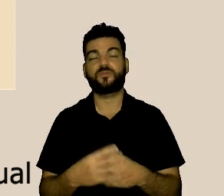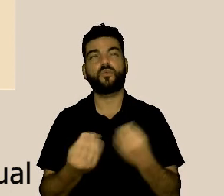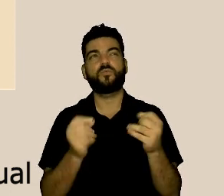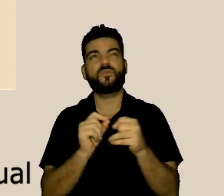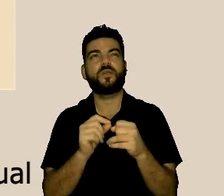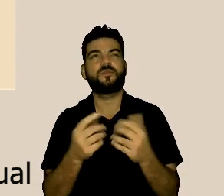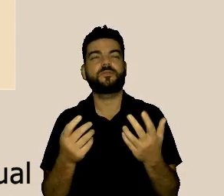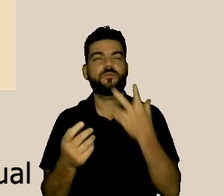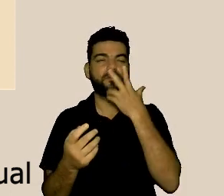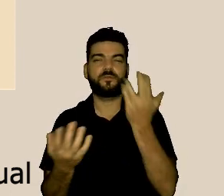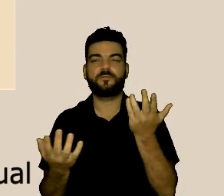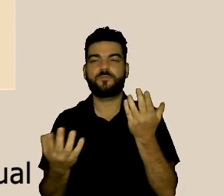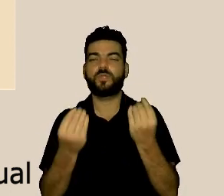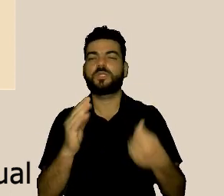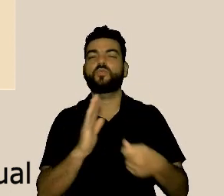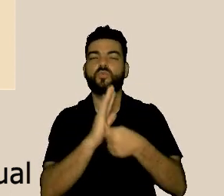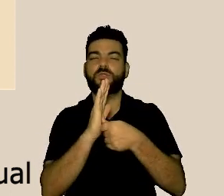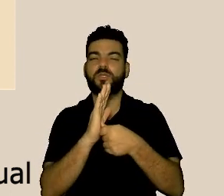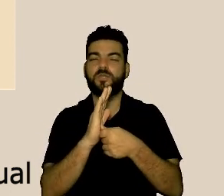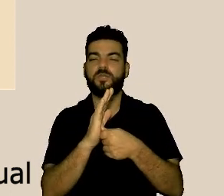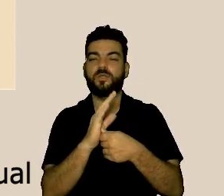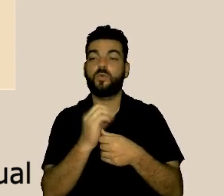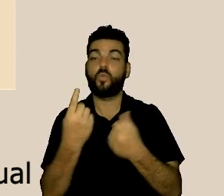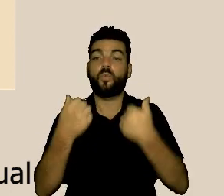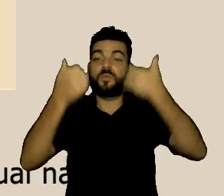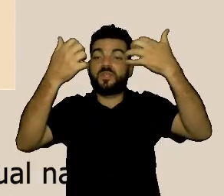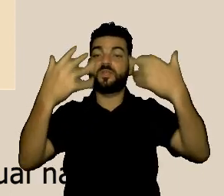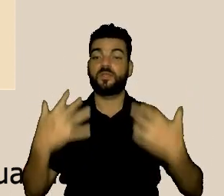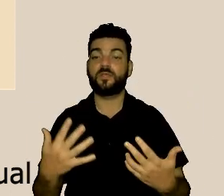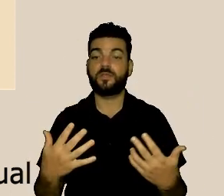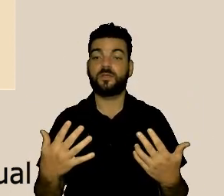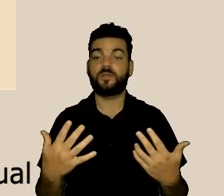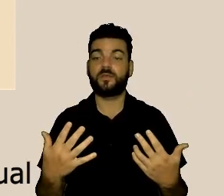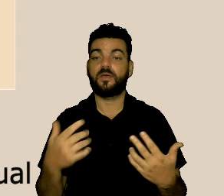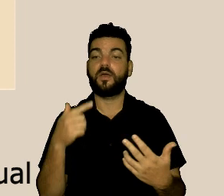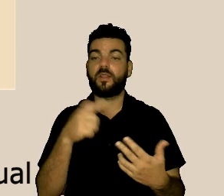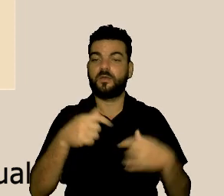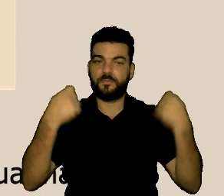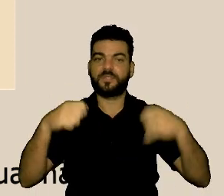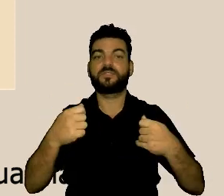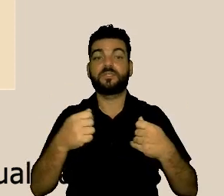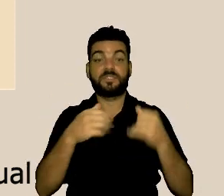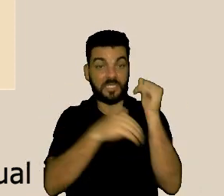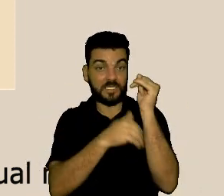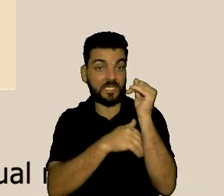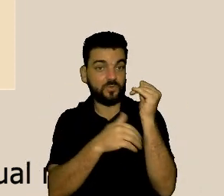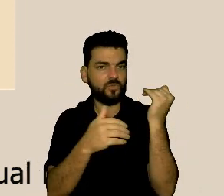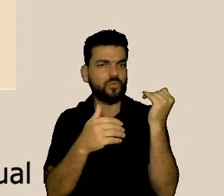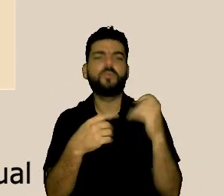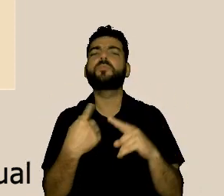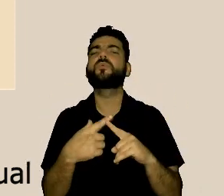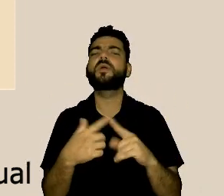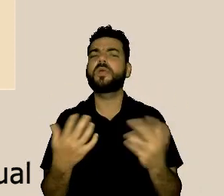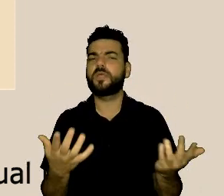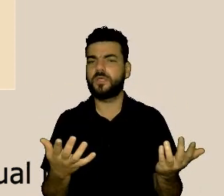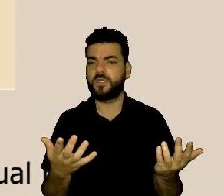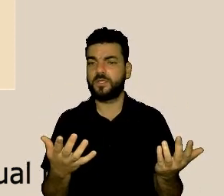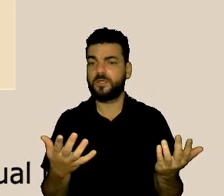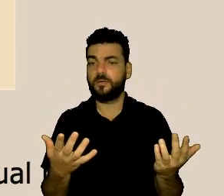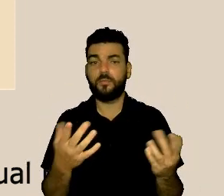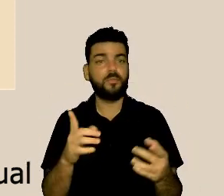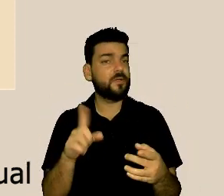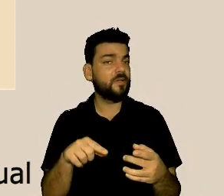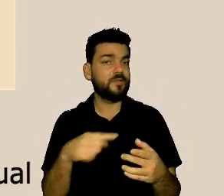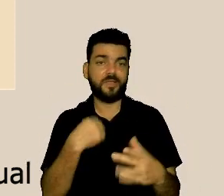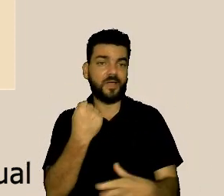minha denúncia ou meu relato ele precisa ser anônimo por que ele precisa ser anônimo porque a gente tem que dar